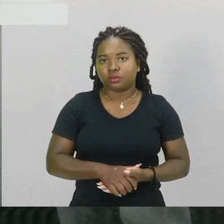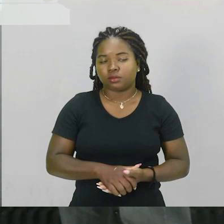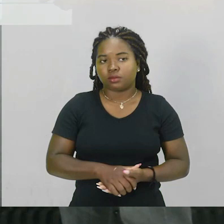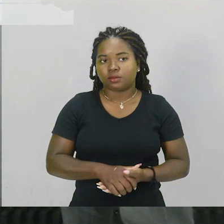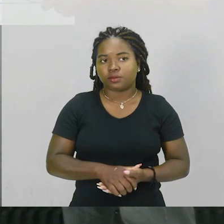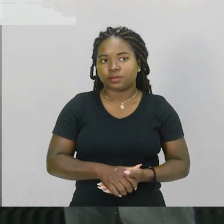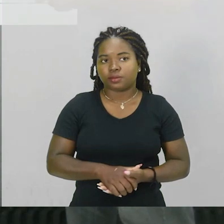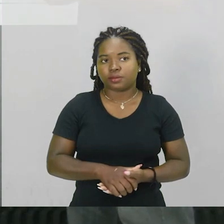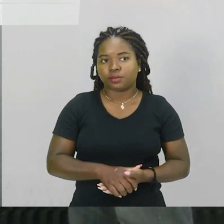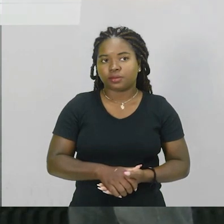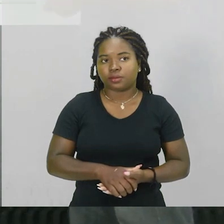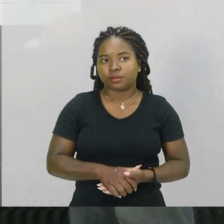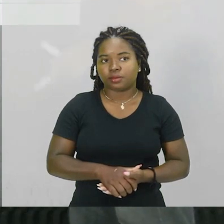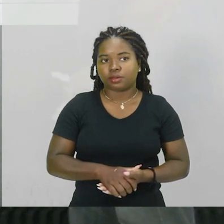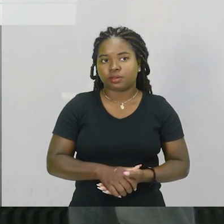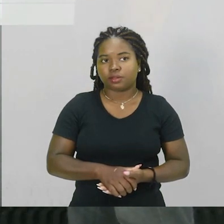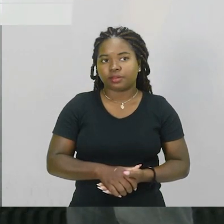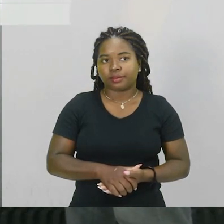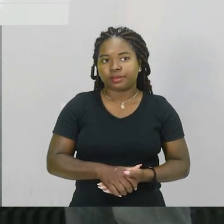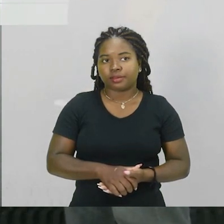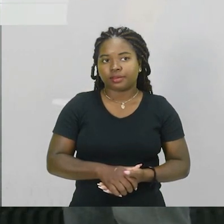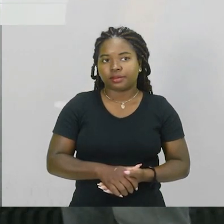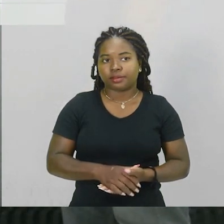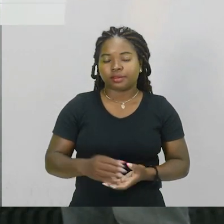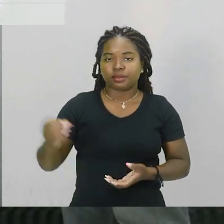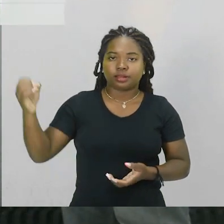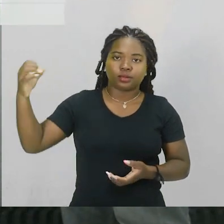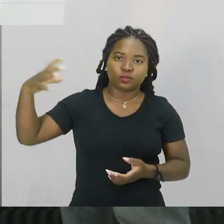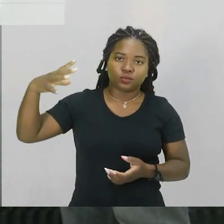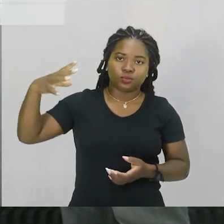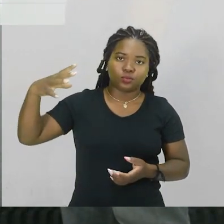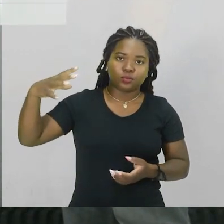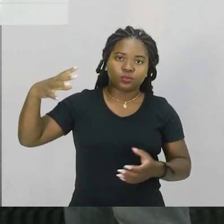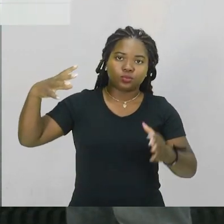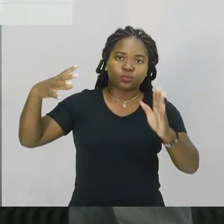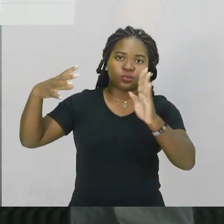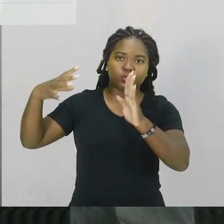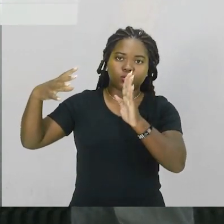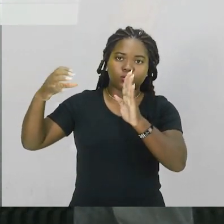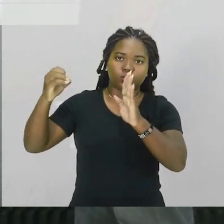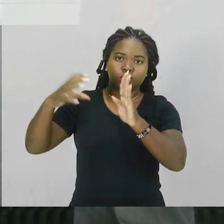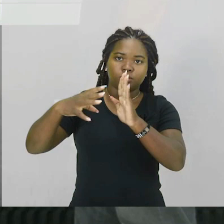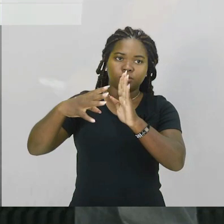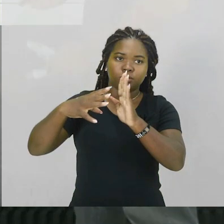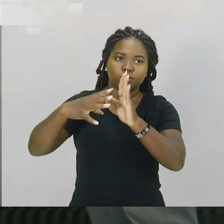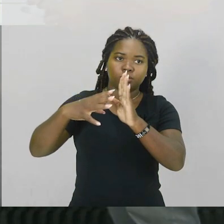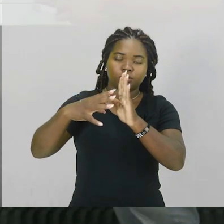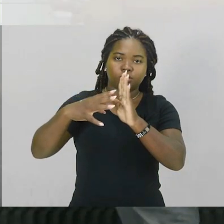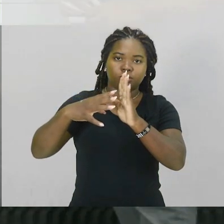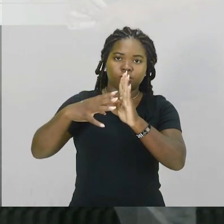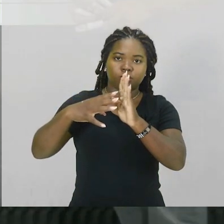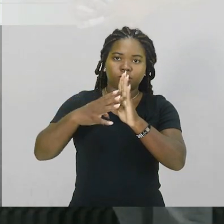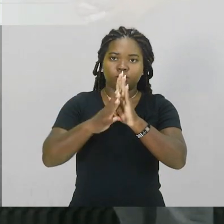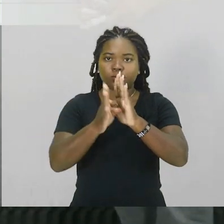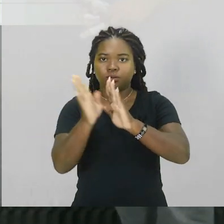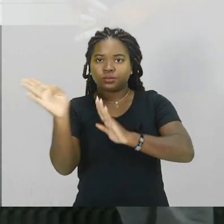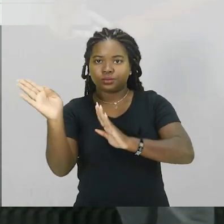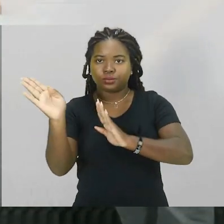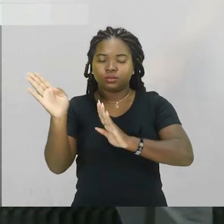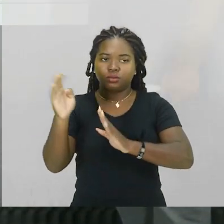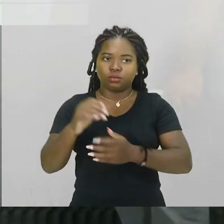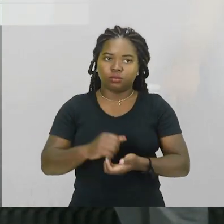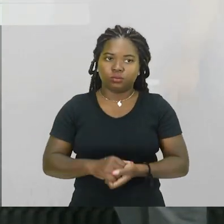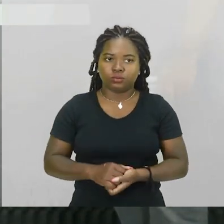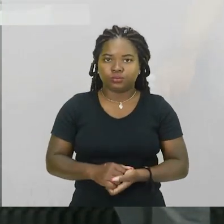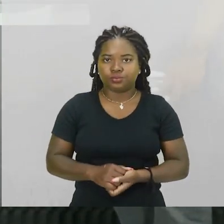a luz ela iria incidir e iria refletir não passando nada